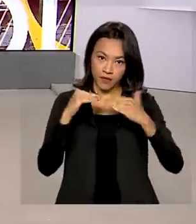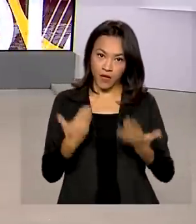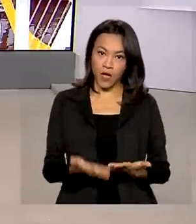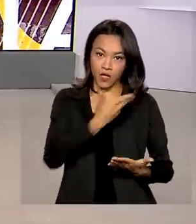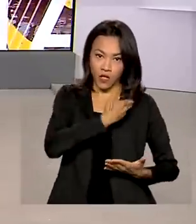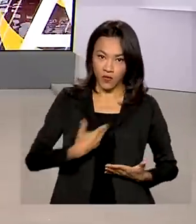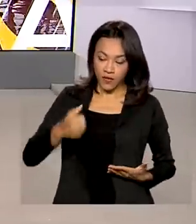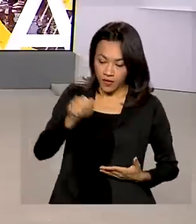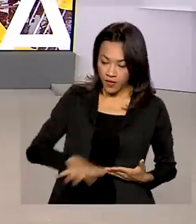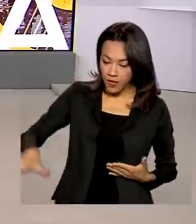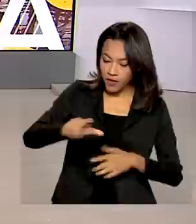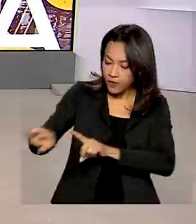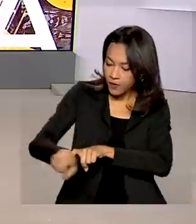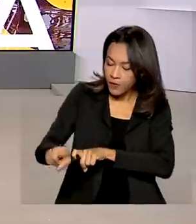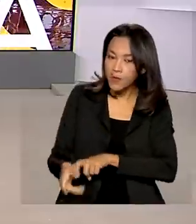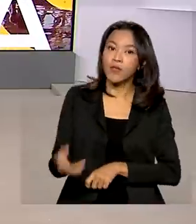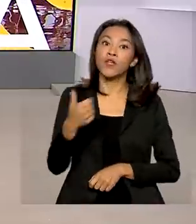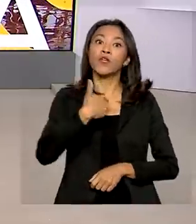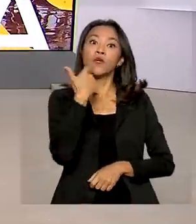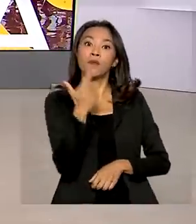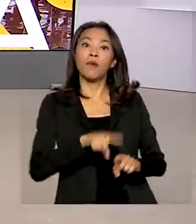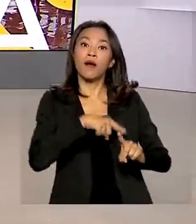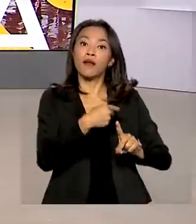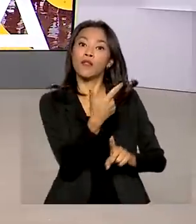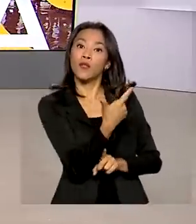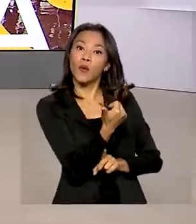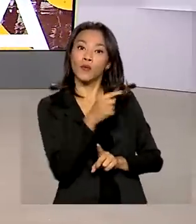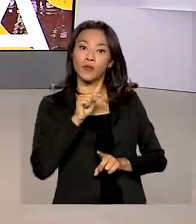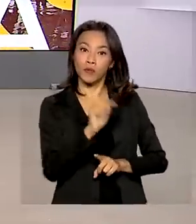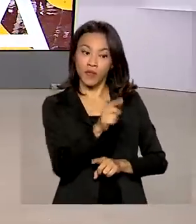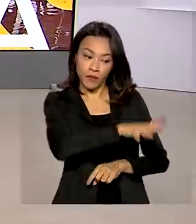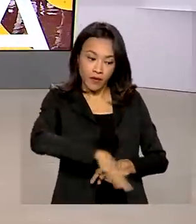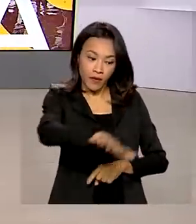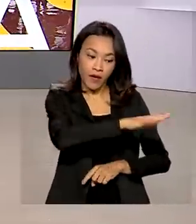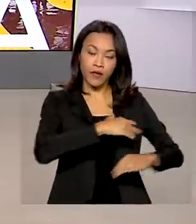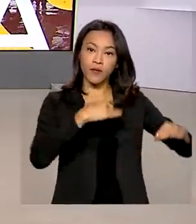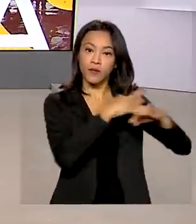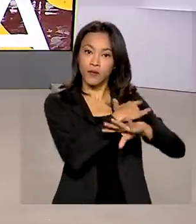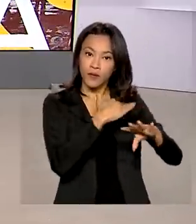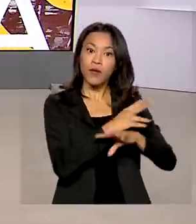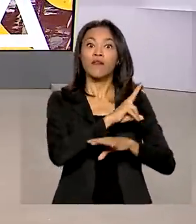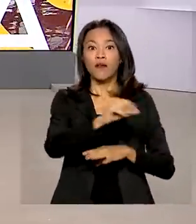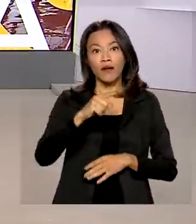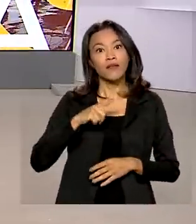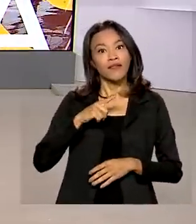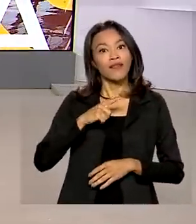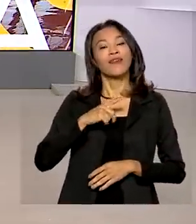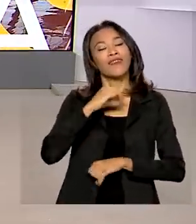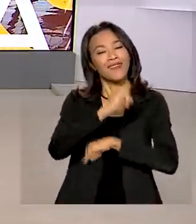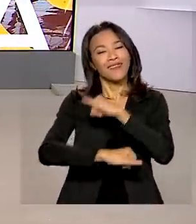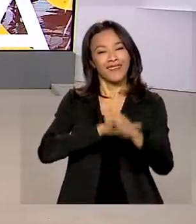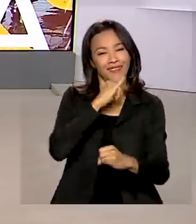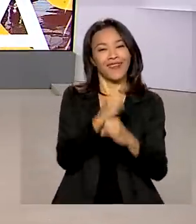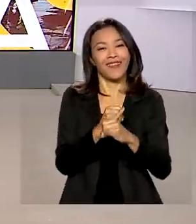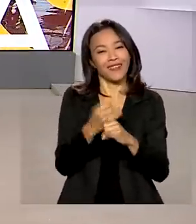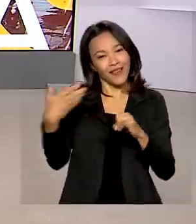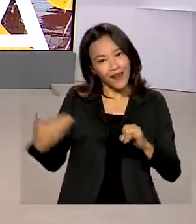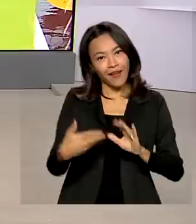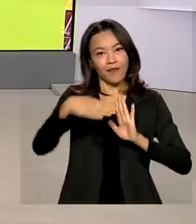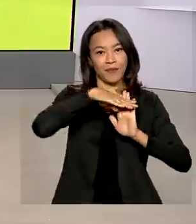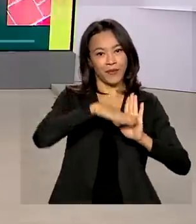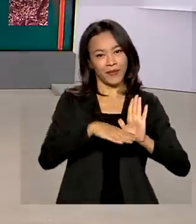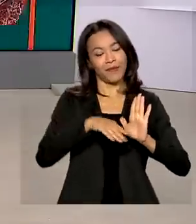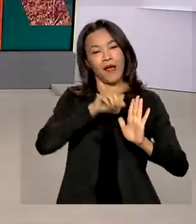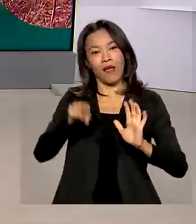áreas rurais e outras 2 mil em áreas urbanas terão internet Wi-Fi pelo programa Wi-Fi Brasil. Essa é a meta